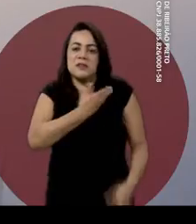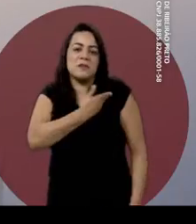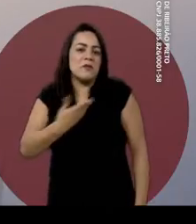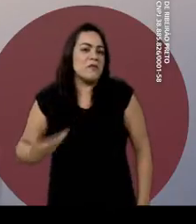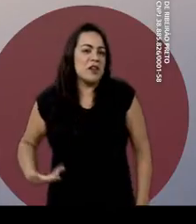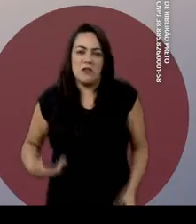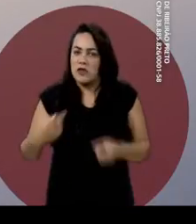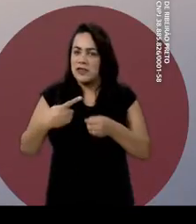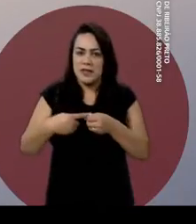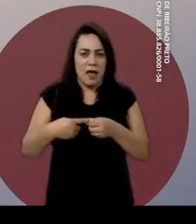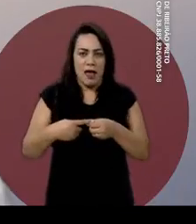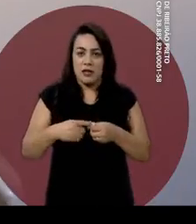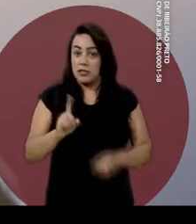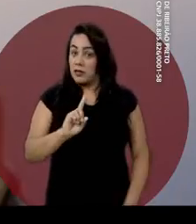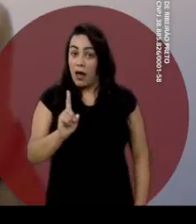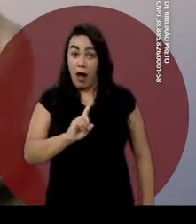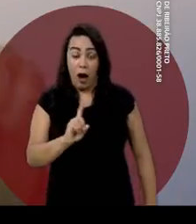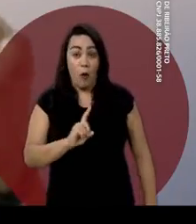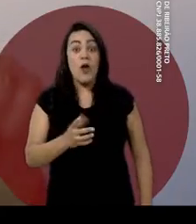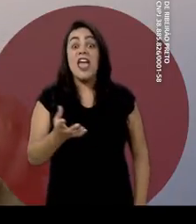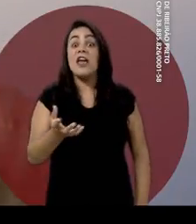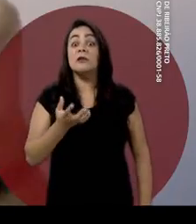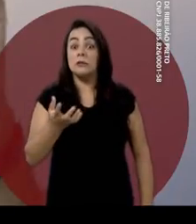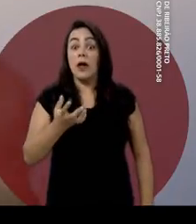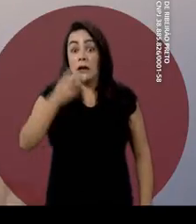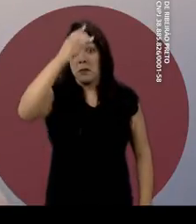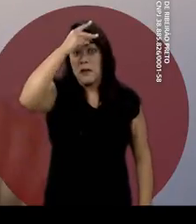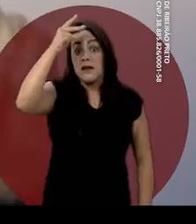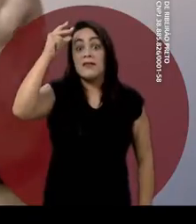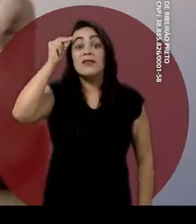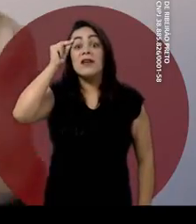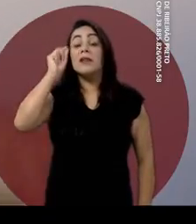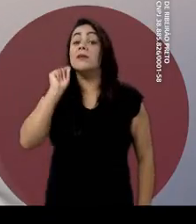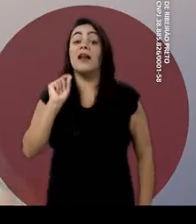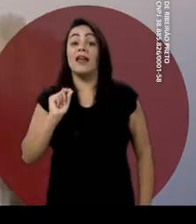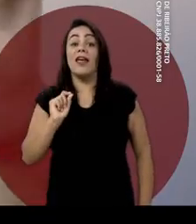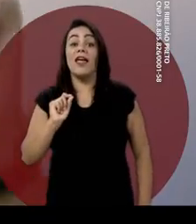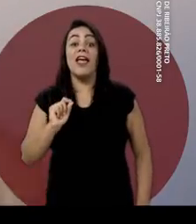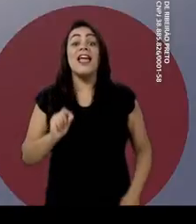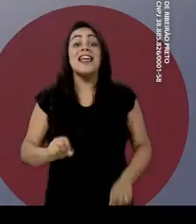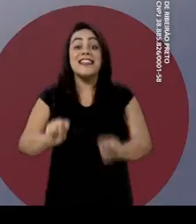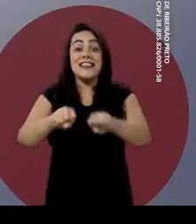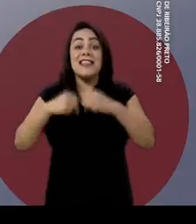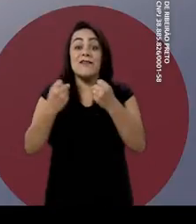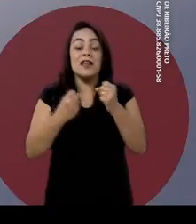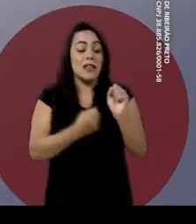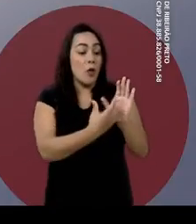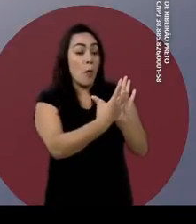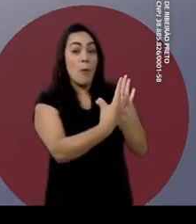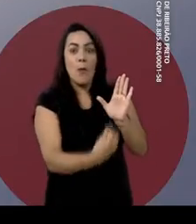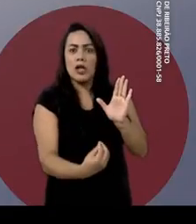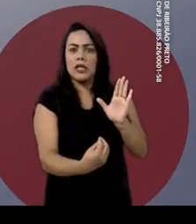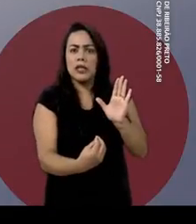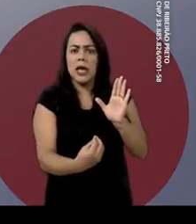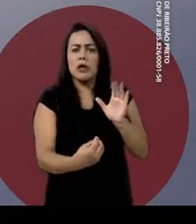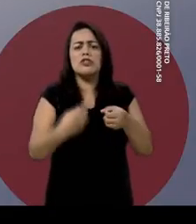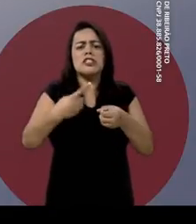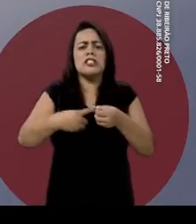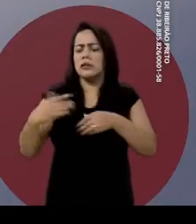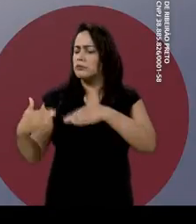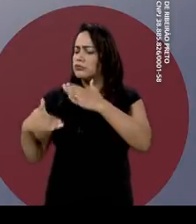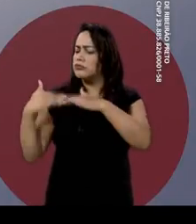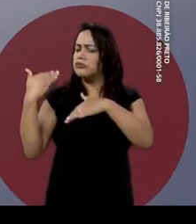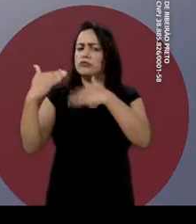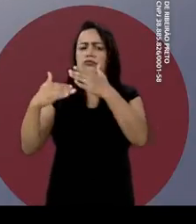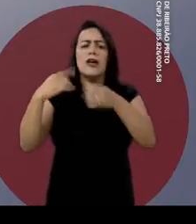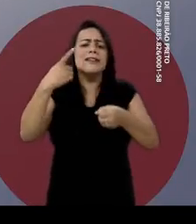gerente de cidades. Eu quero ser prefeito para defender um modelo, um projeto de cidade desenvolvida, de